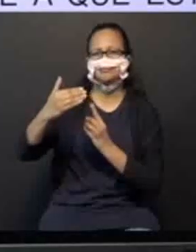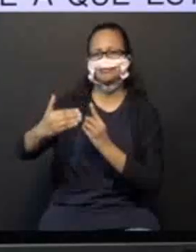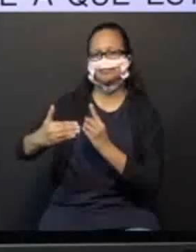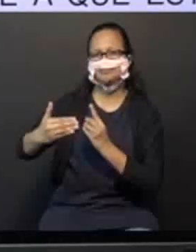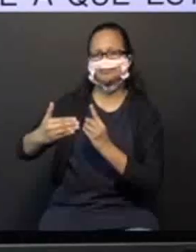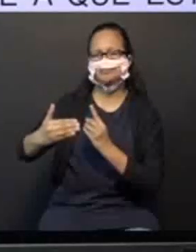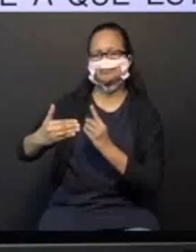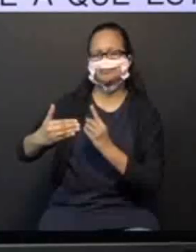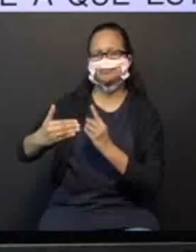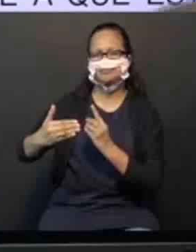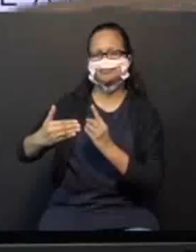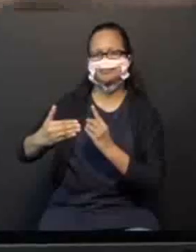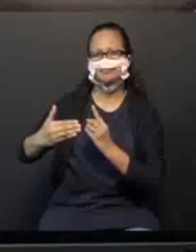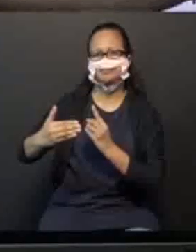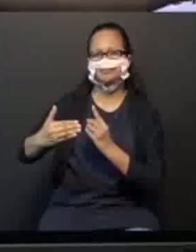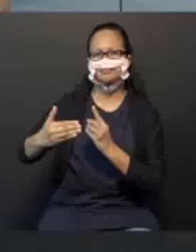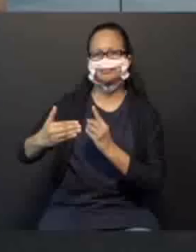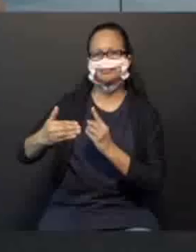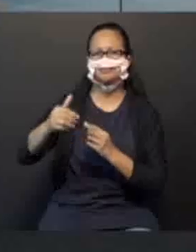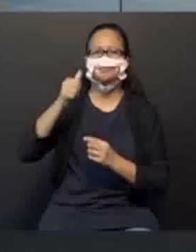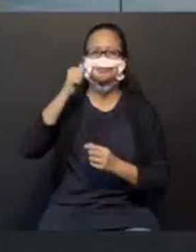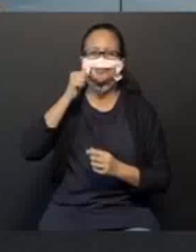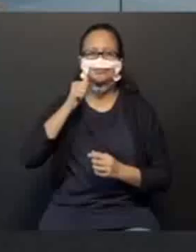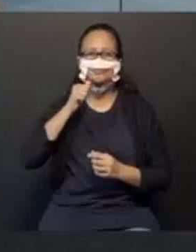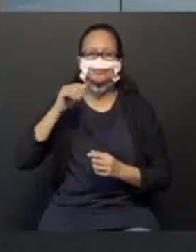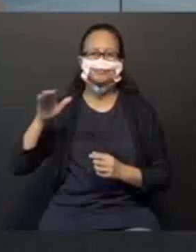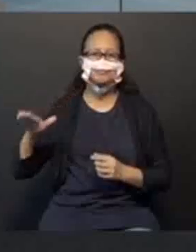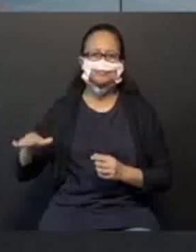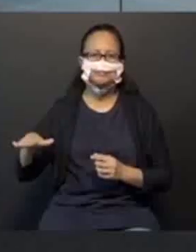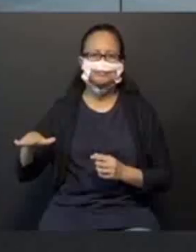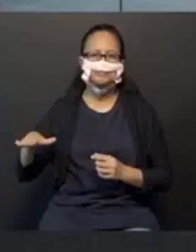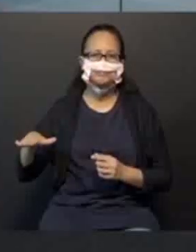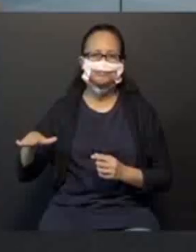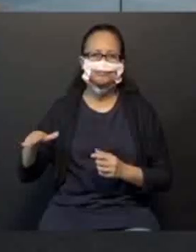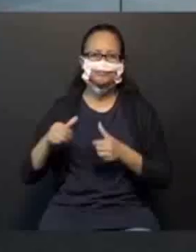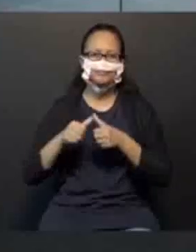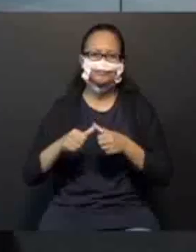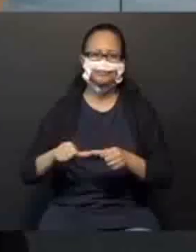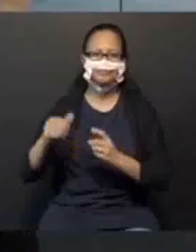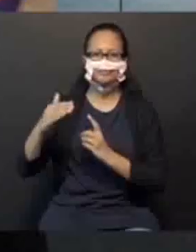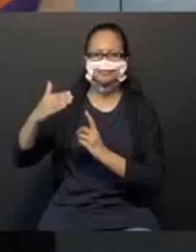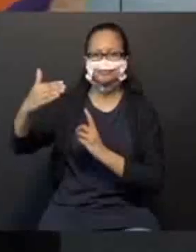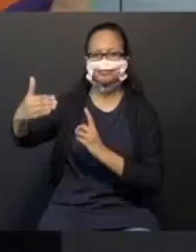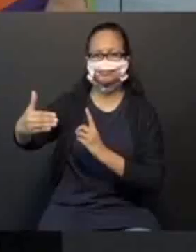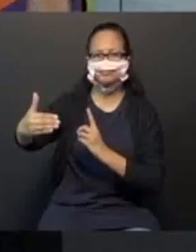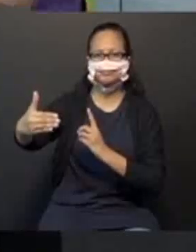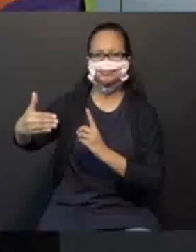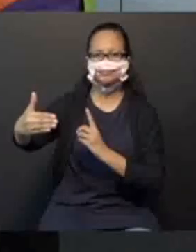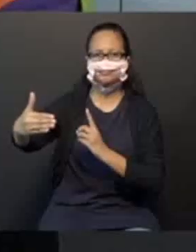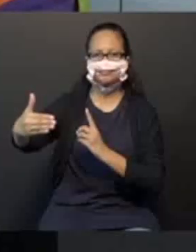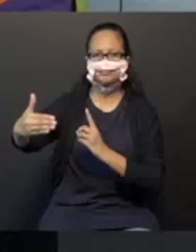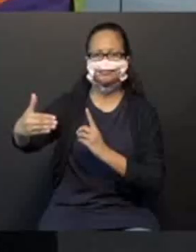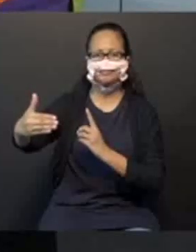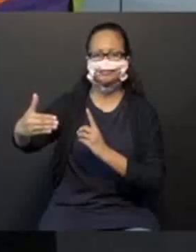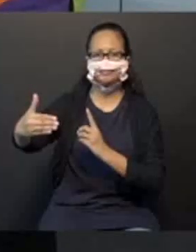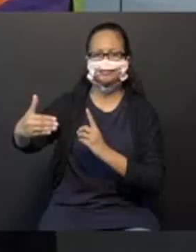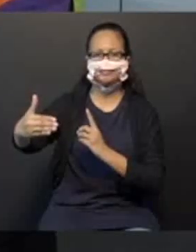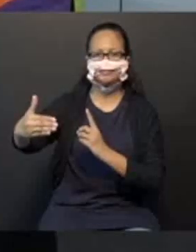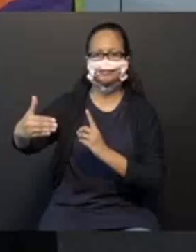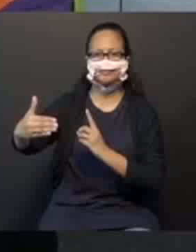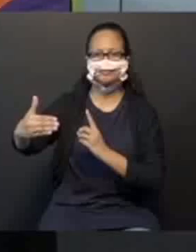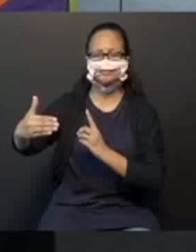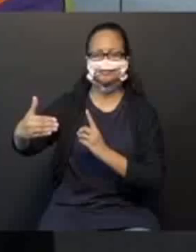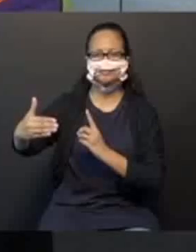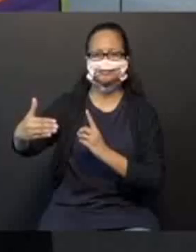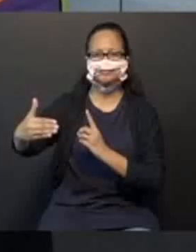Isso, muito bem. É a menina. A menina está na frente. Se a menina está à